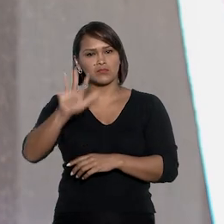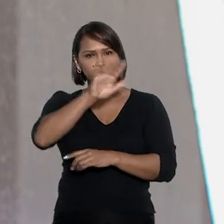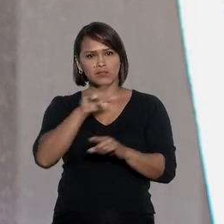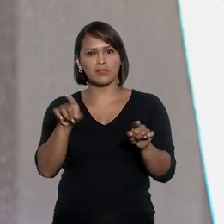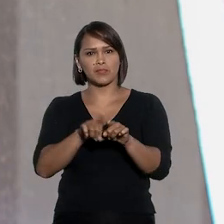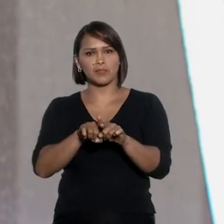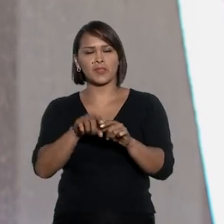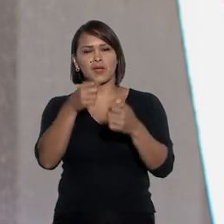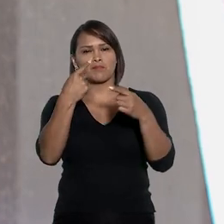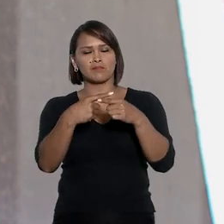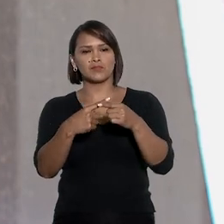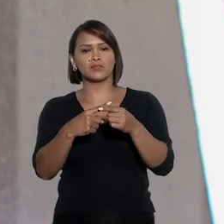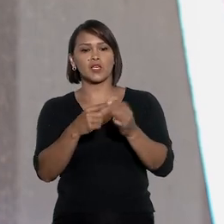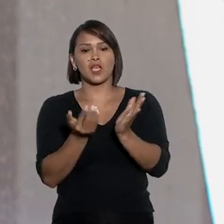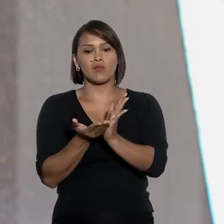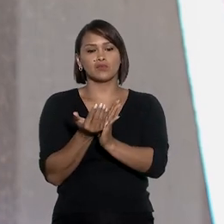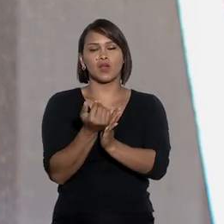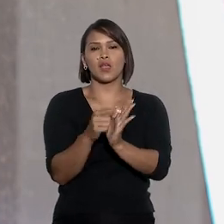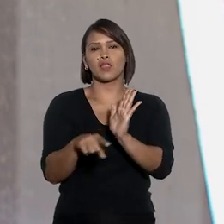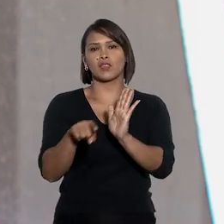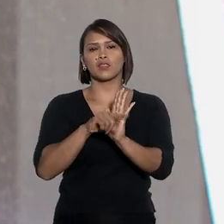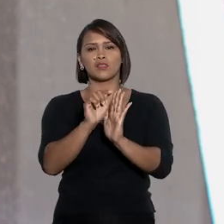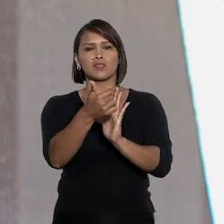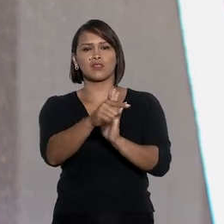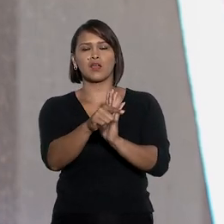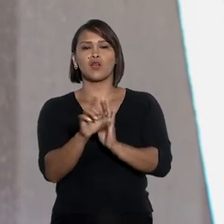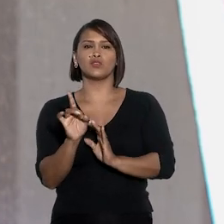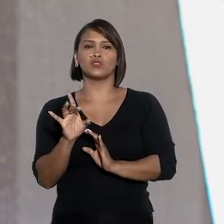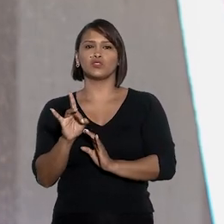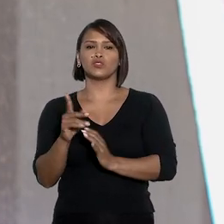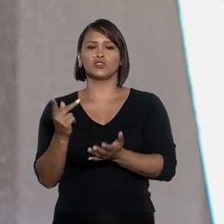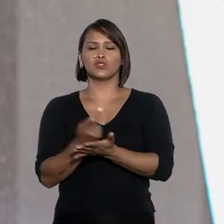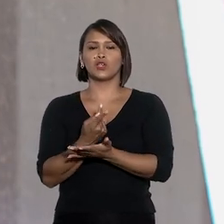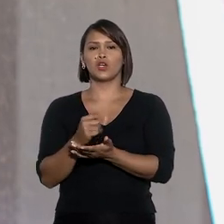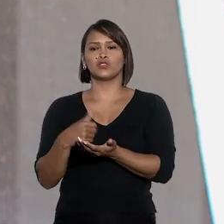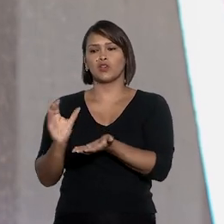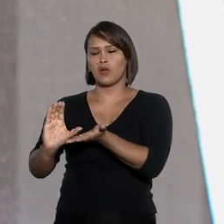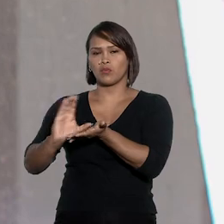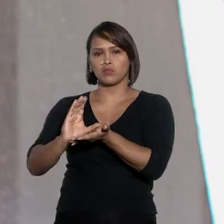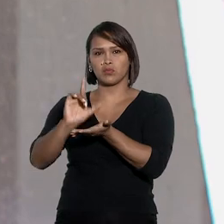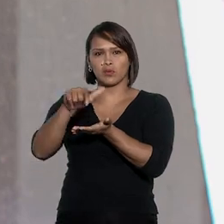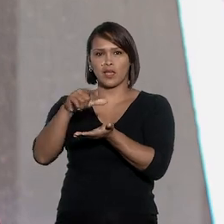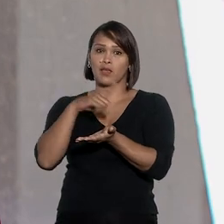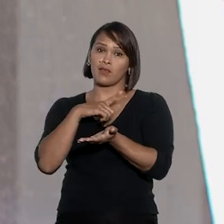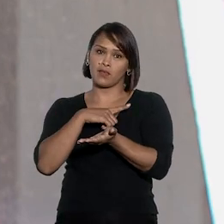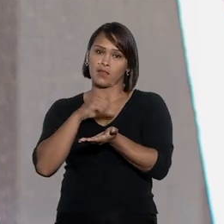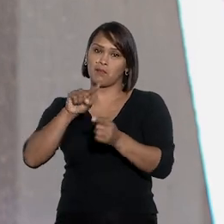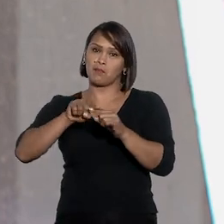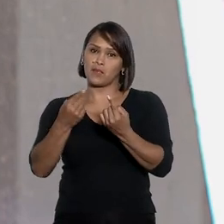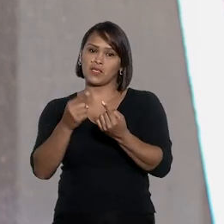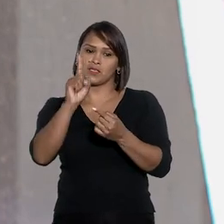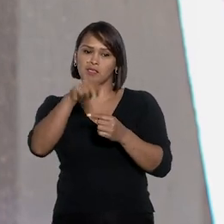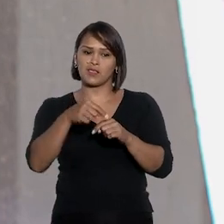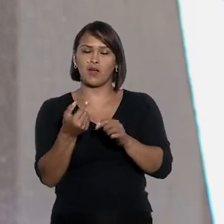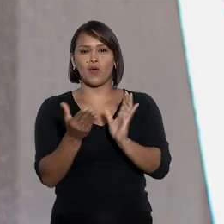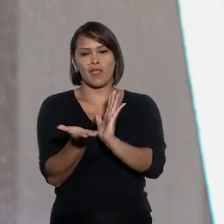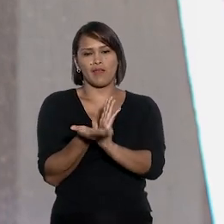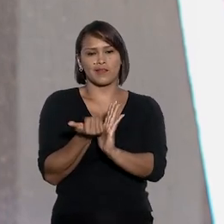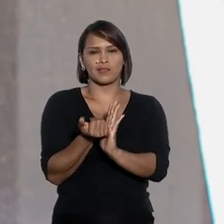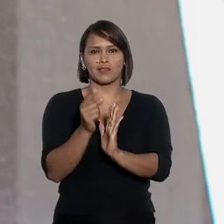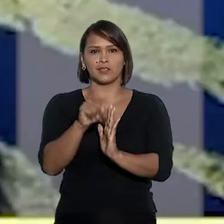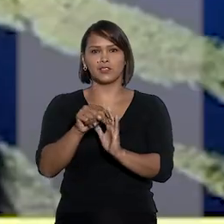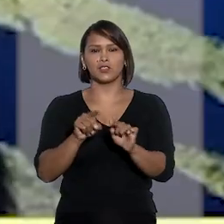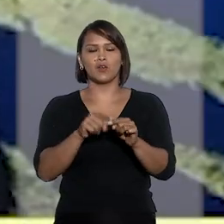recorreu, alegando que a isenção pleiteada ocorreria apenas sobre benefícios recebidos, mas não em caso de